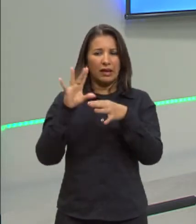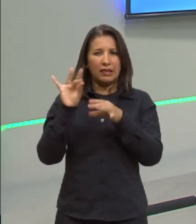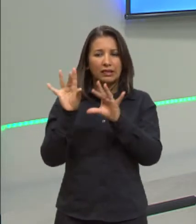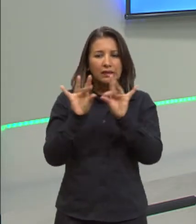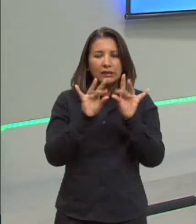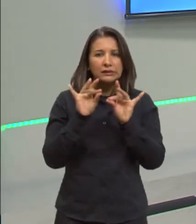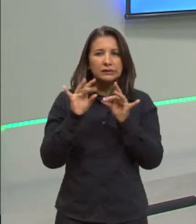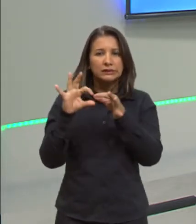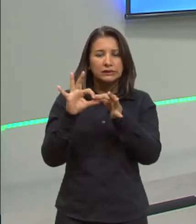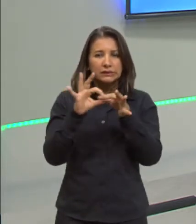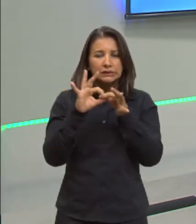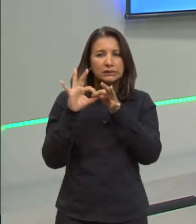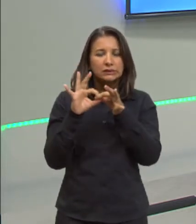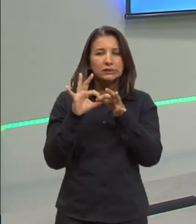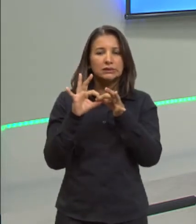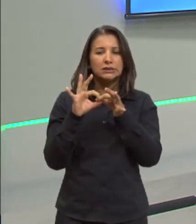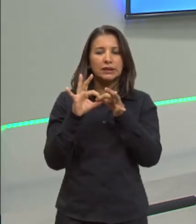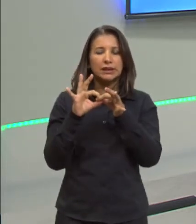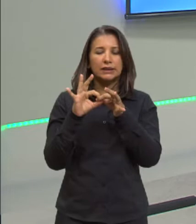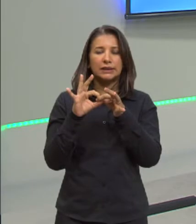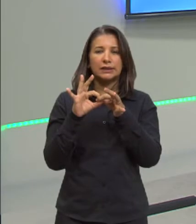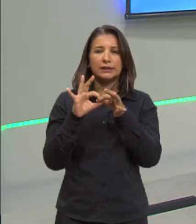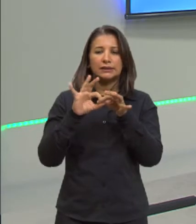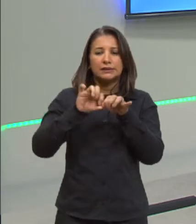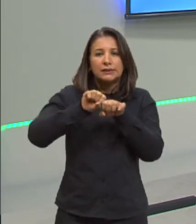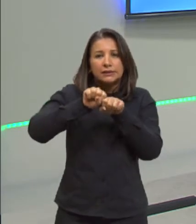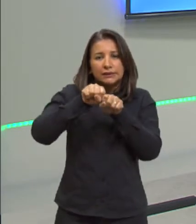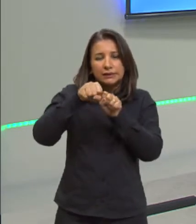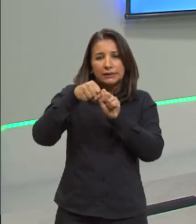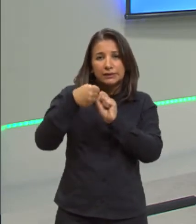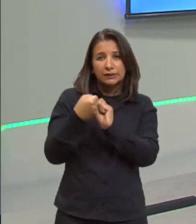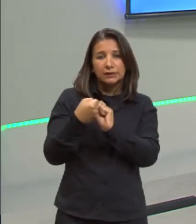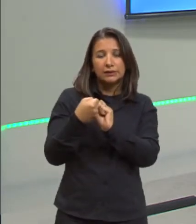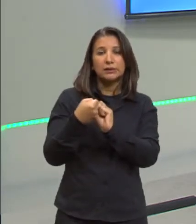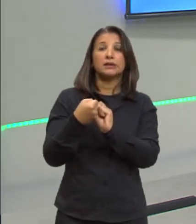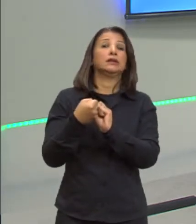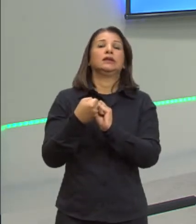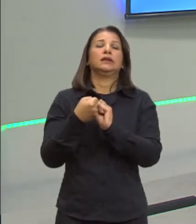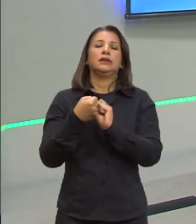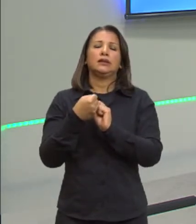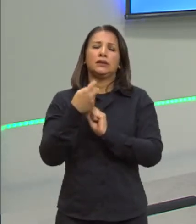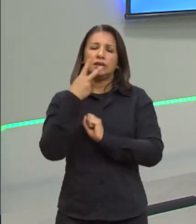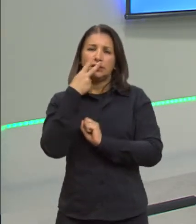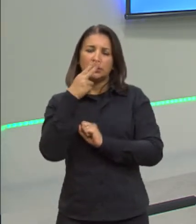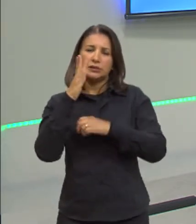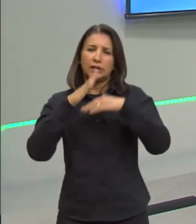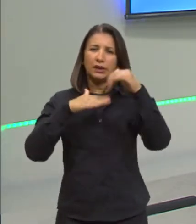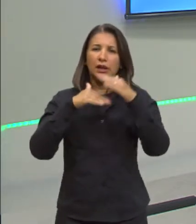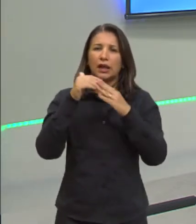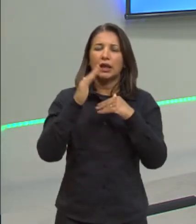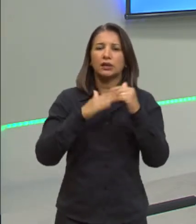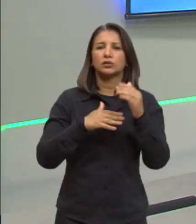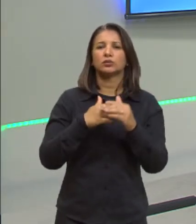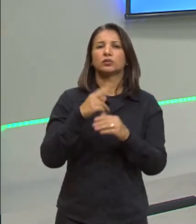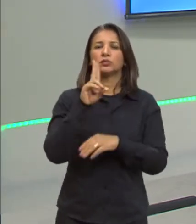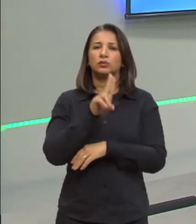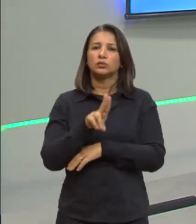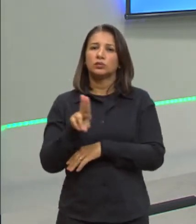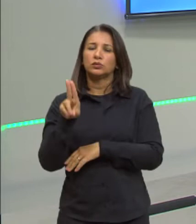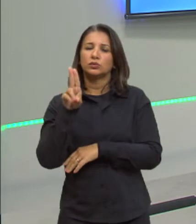lâmina bimetálica, ela acabe entortando. Isso é muito prático para, por exemplo,